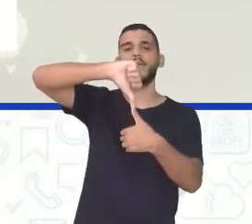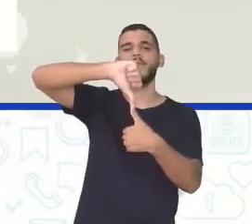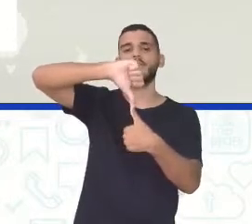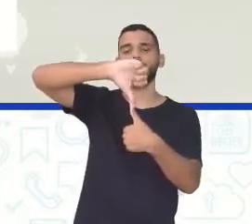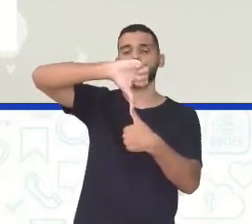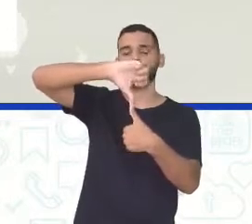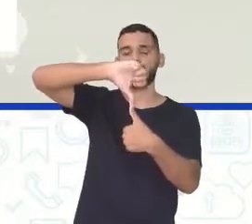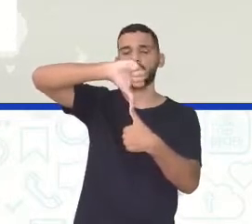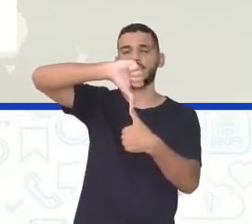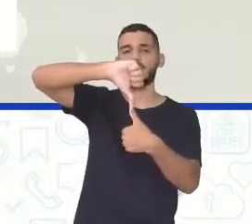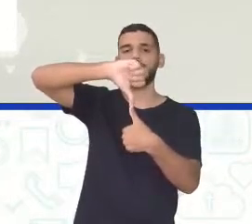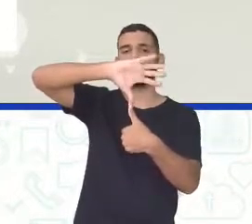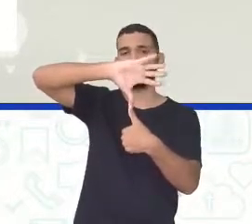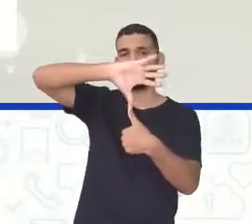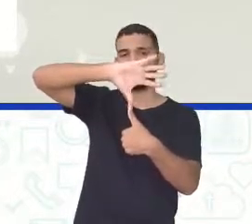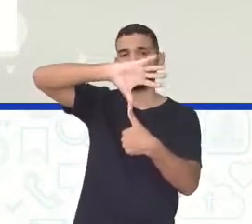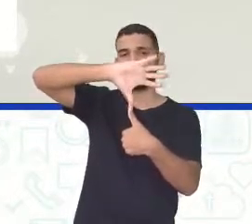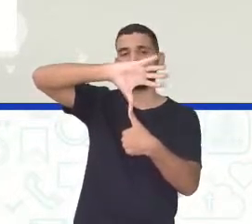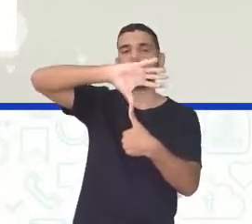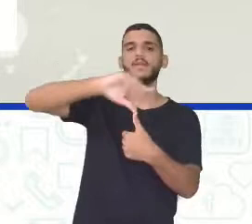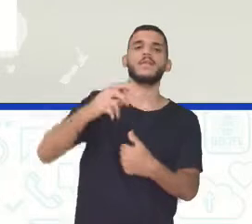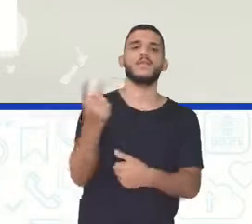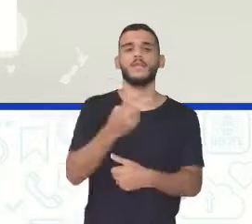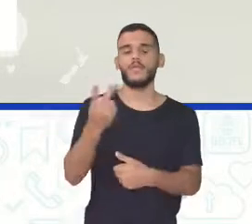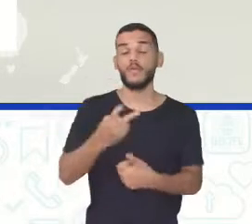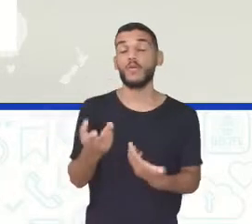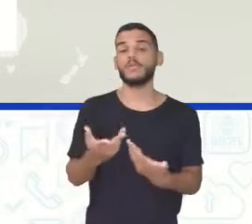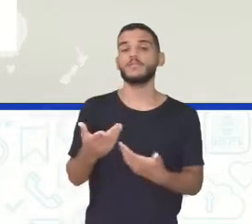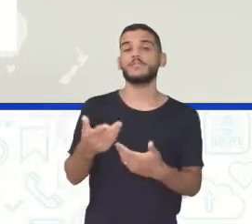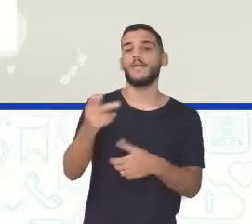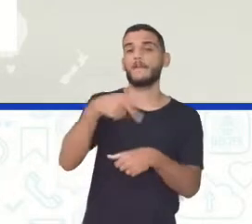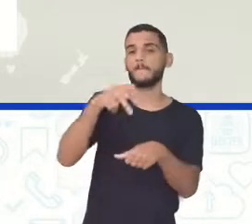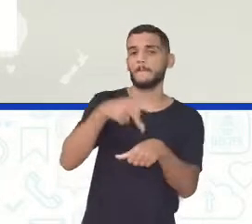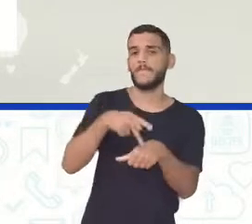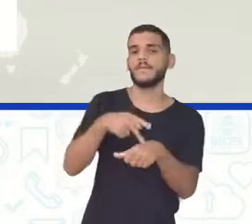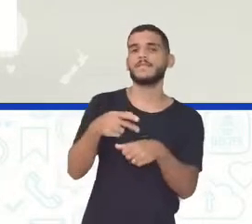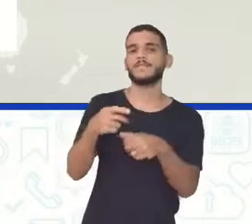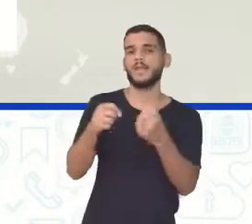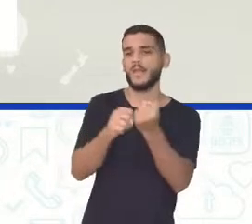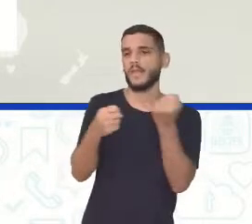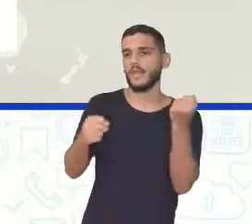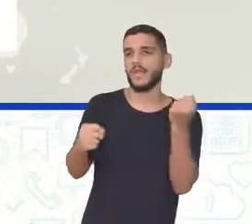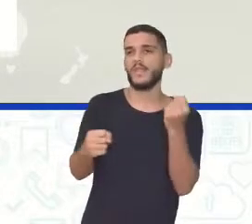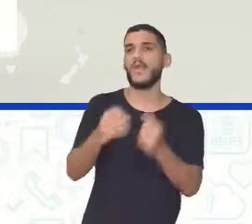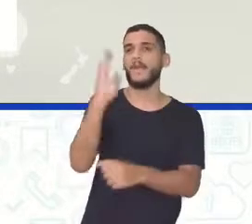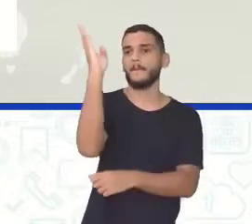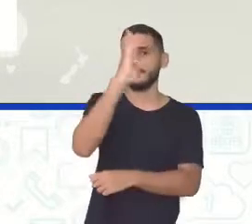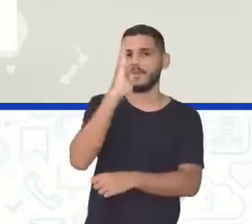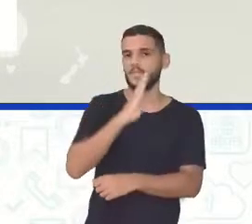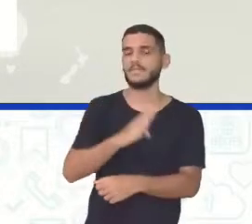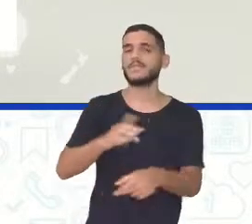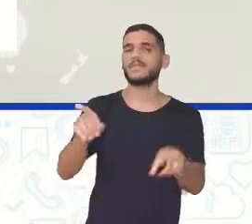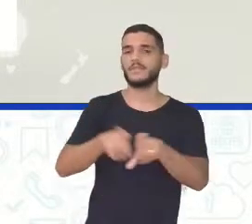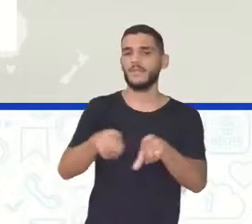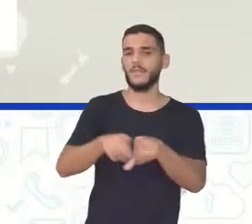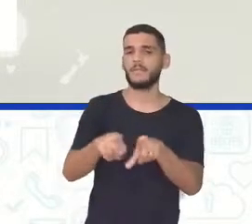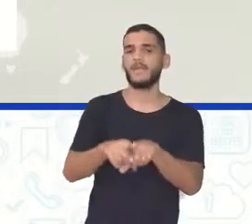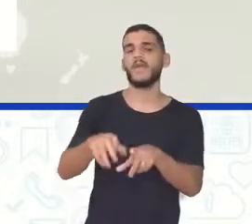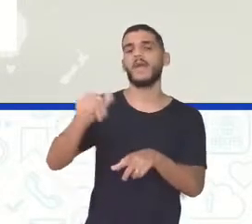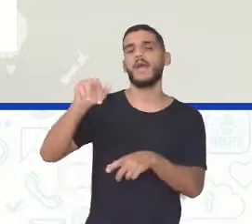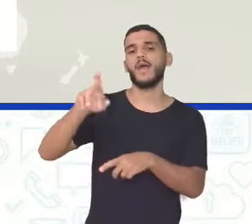dois grandes países gigantescos Que é o Brasil, né O nosso Brasil E a Argentina, aí dos hermanos